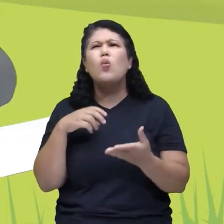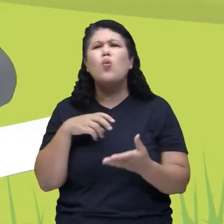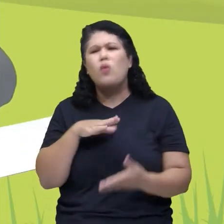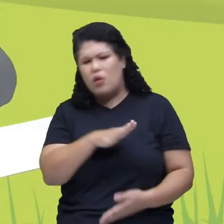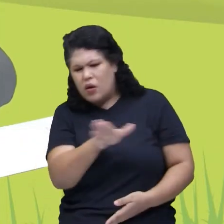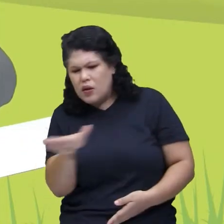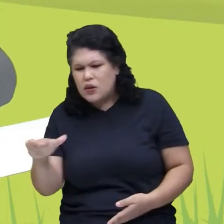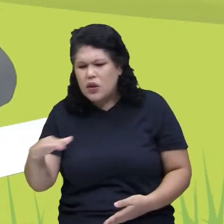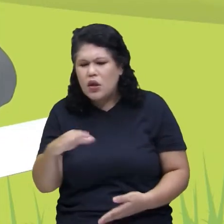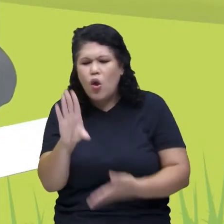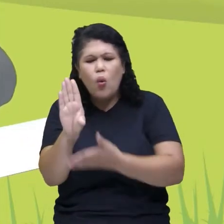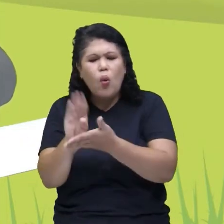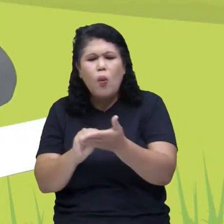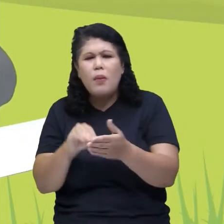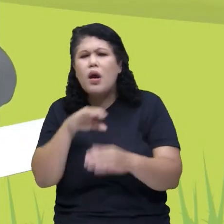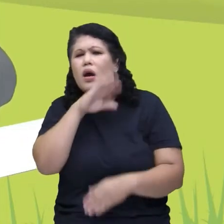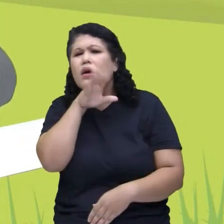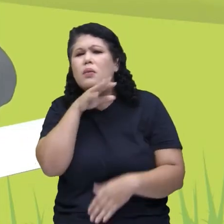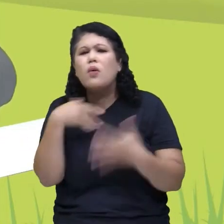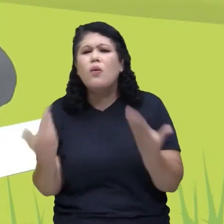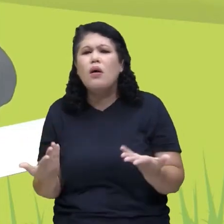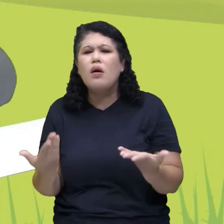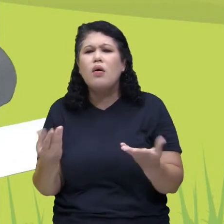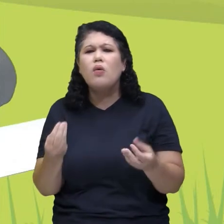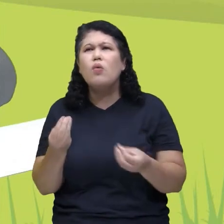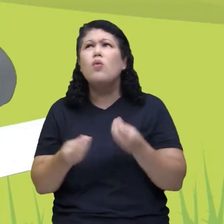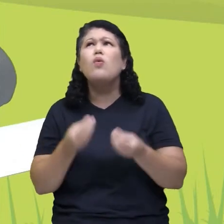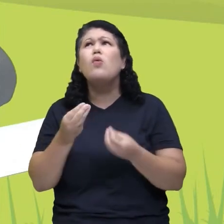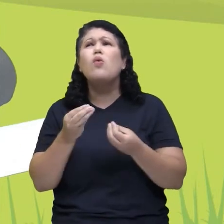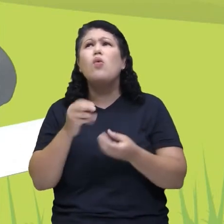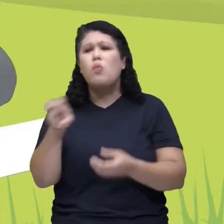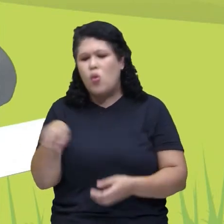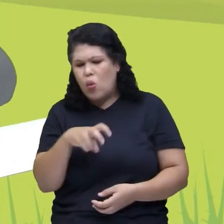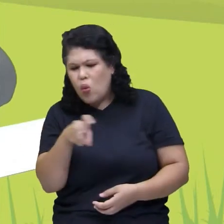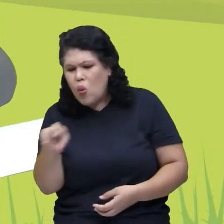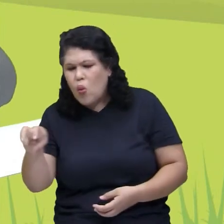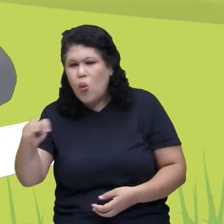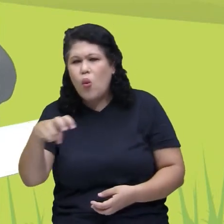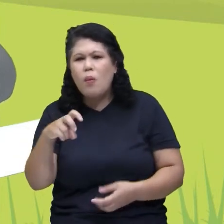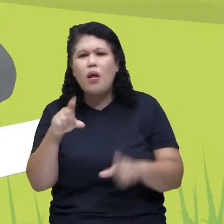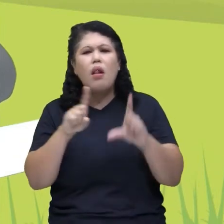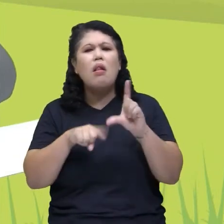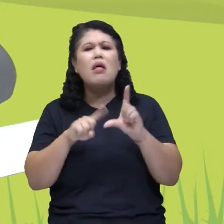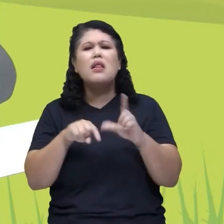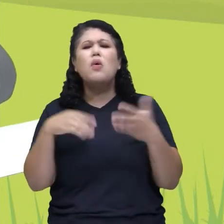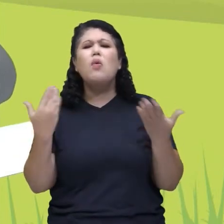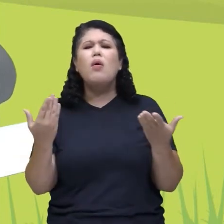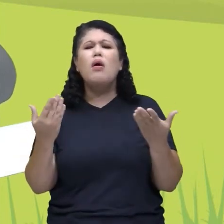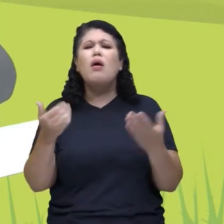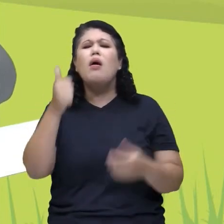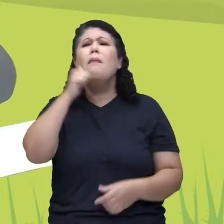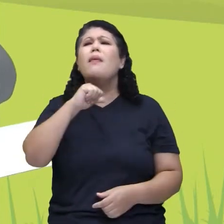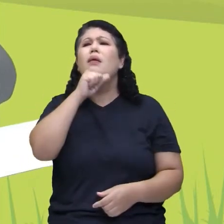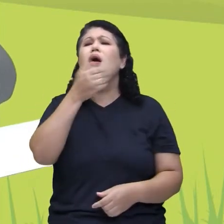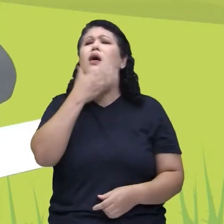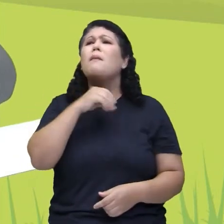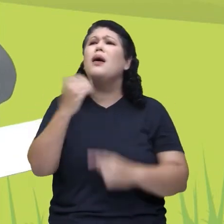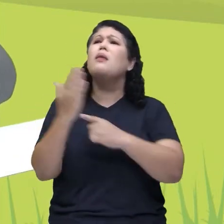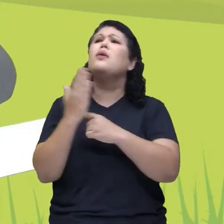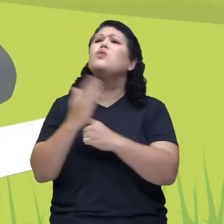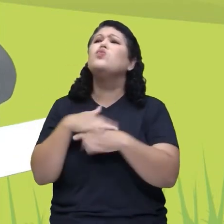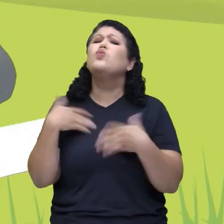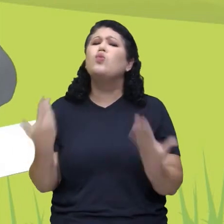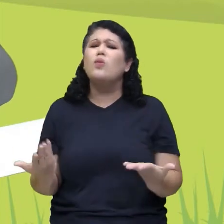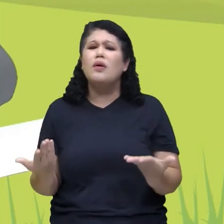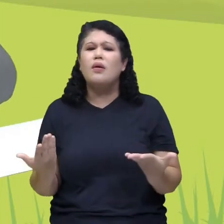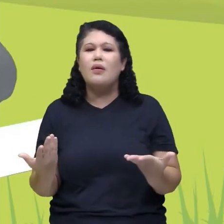da cobrinha. Como é que se escreve cobra? Com que letra? Você pode me ajudar, papai e mamãe? Hum,